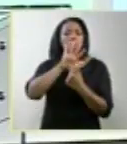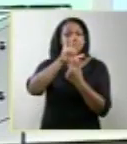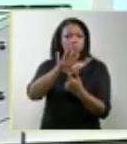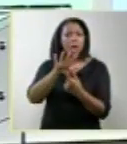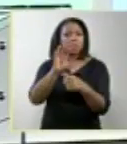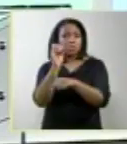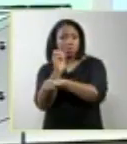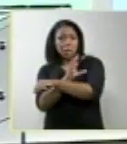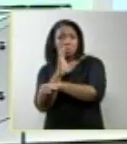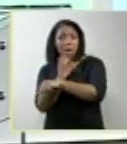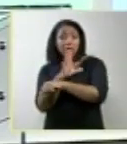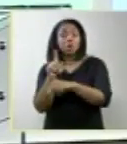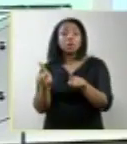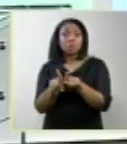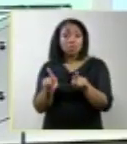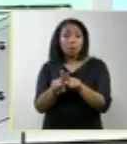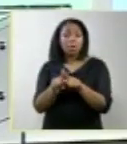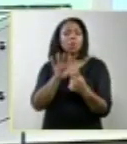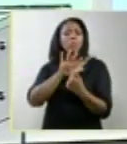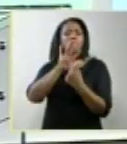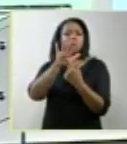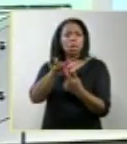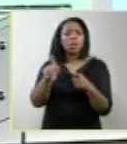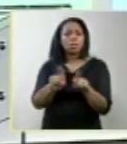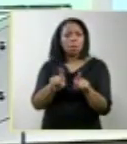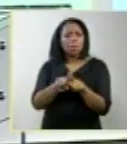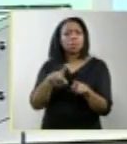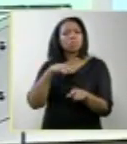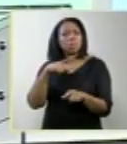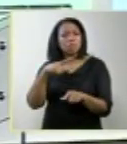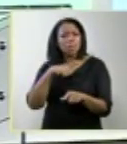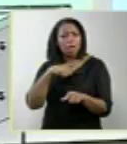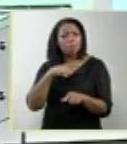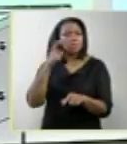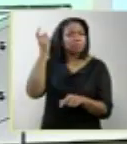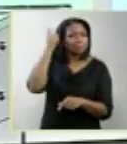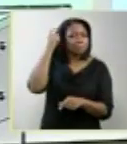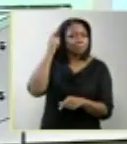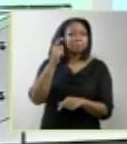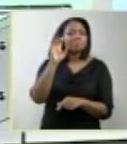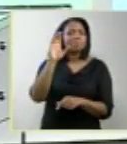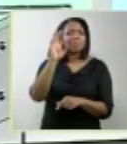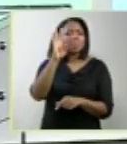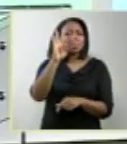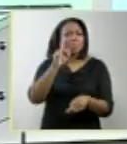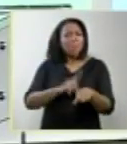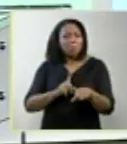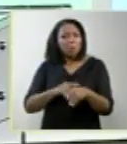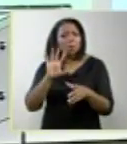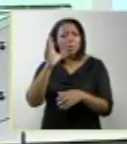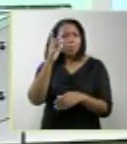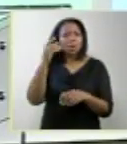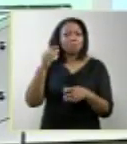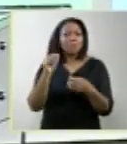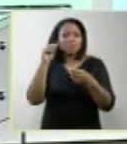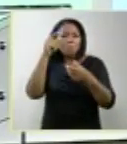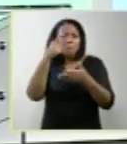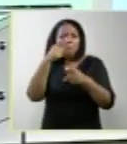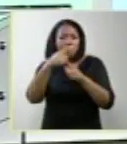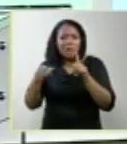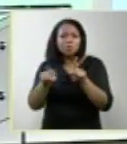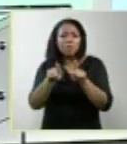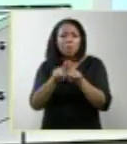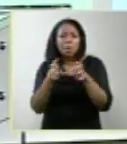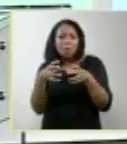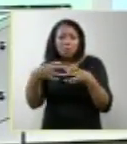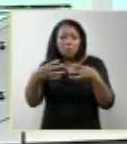apresentadas, como também apresentava restício do lóbulo temporal, que faz parte dos hemisférios cerebrais, nós podemos ver